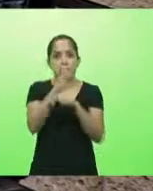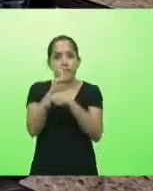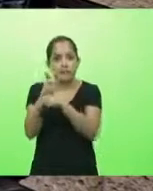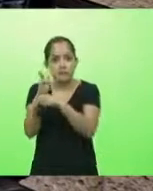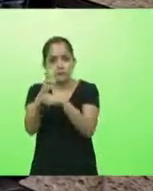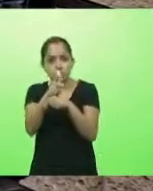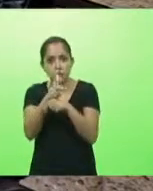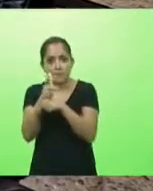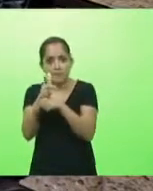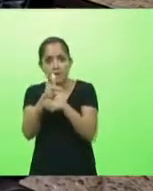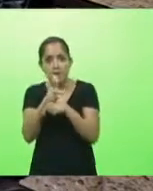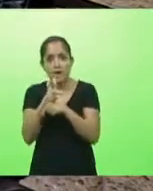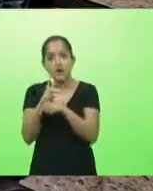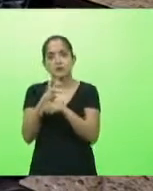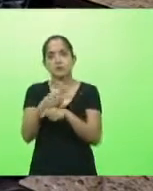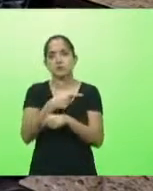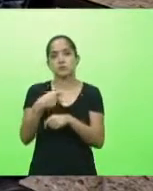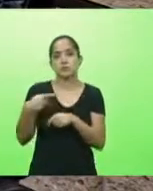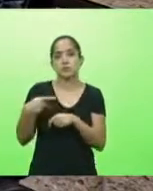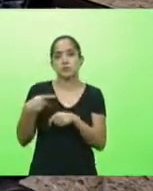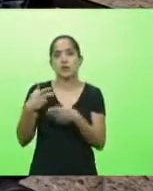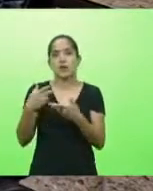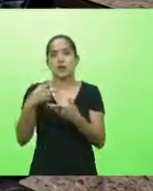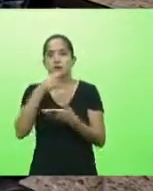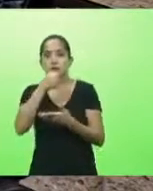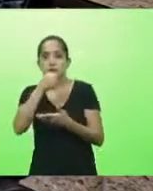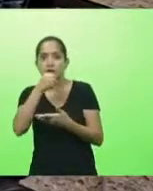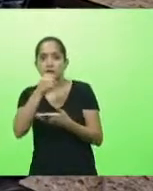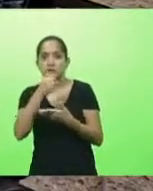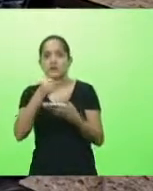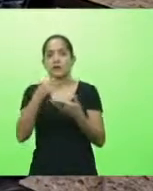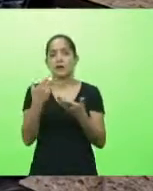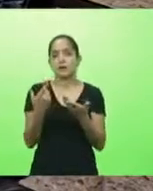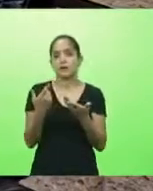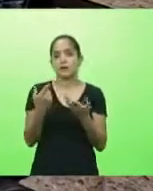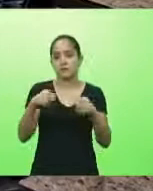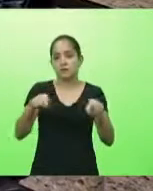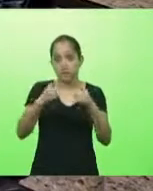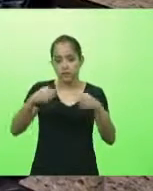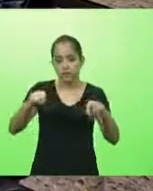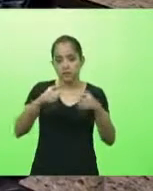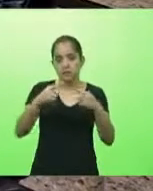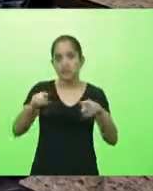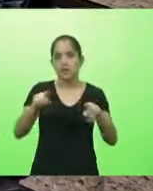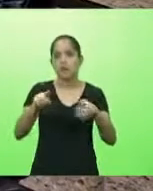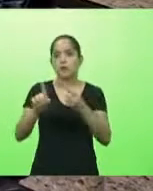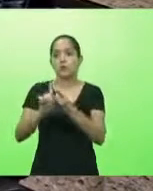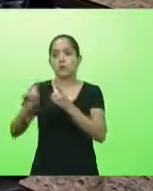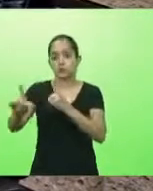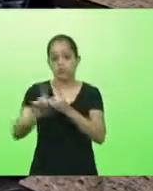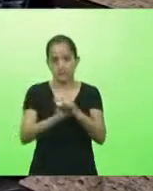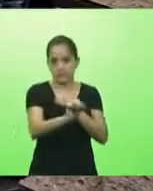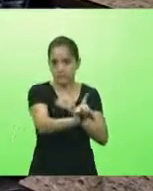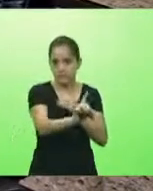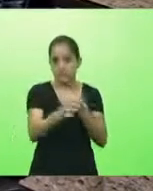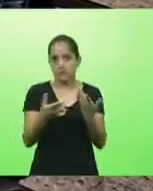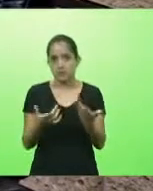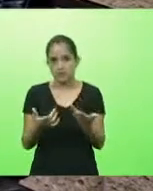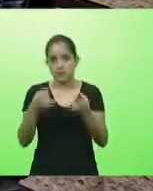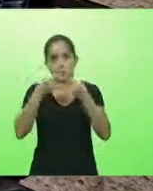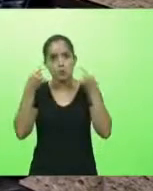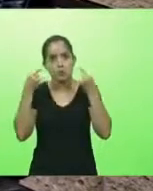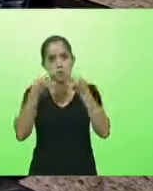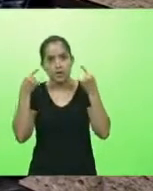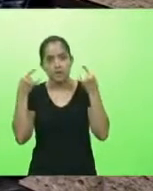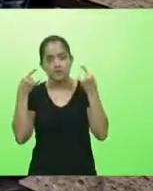o padre o pastor o pessoal que vai cantar que vai tocar os oficiais com distanciamento é claro com máscara